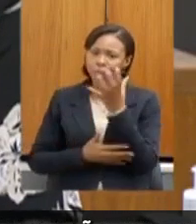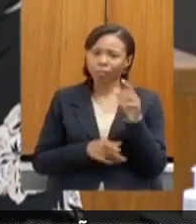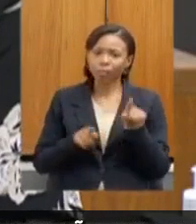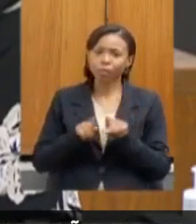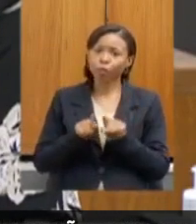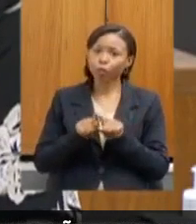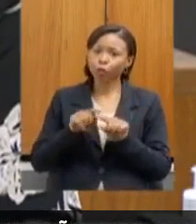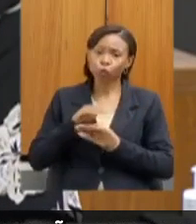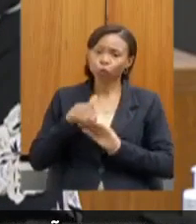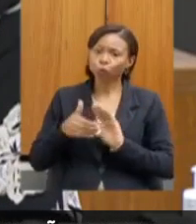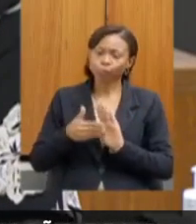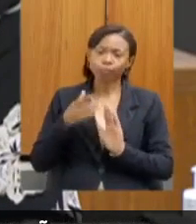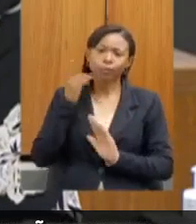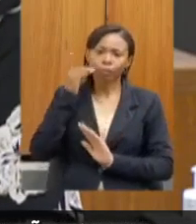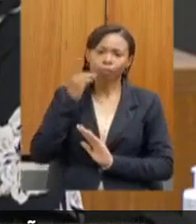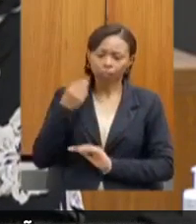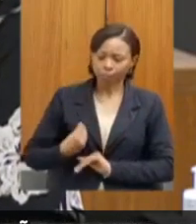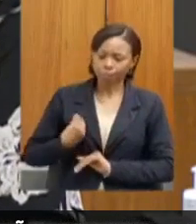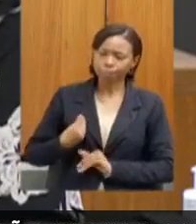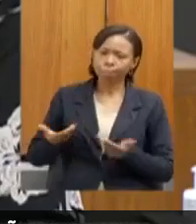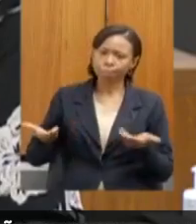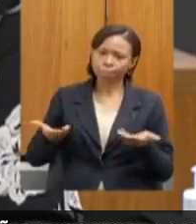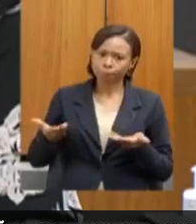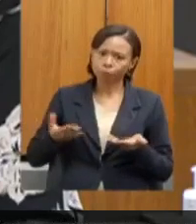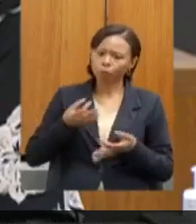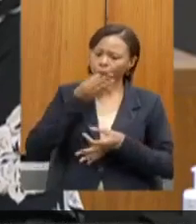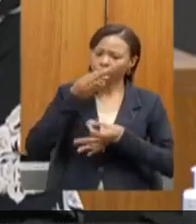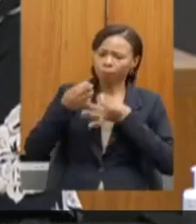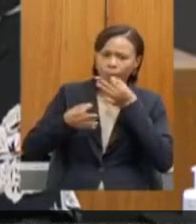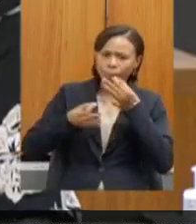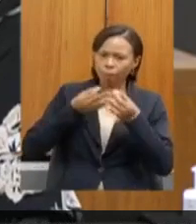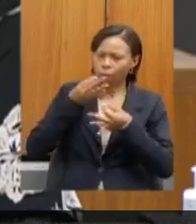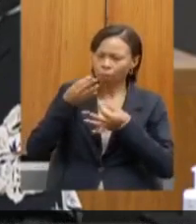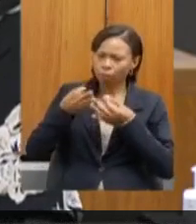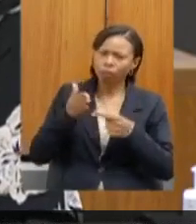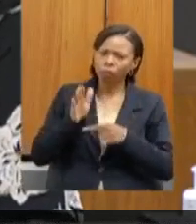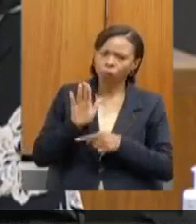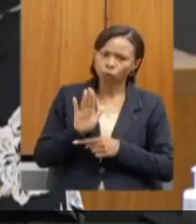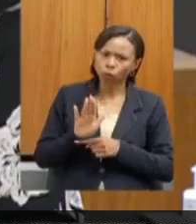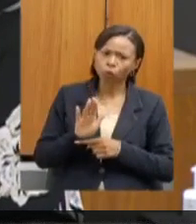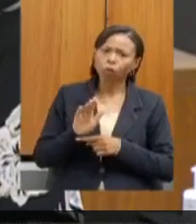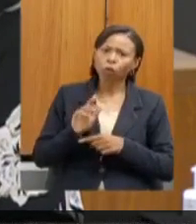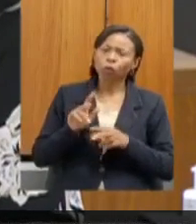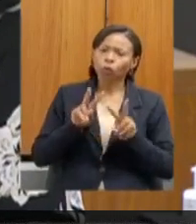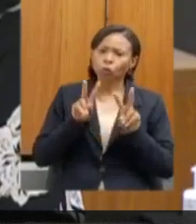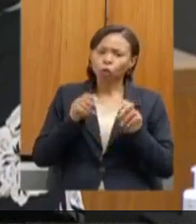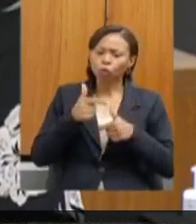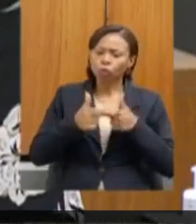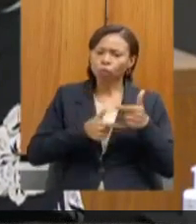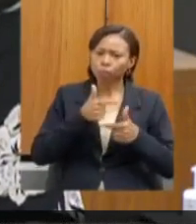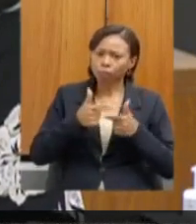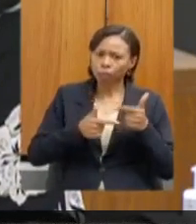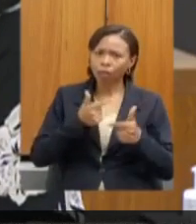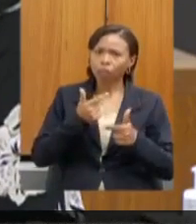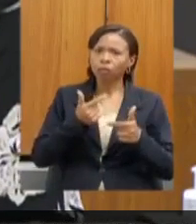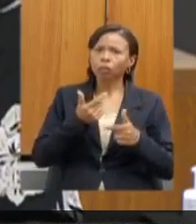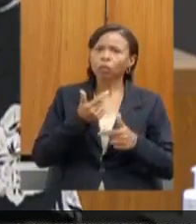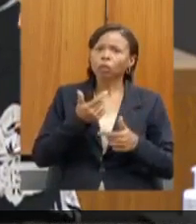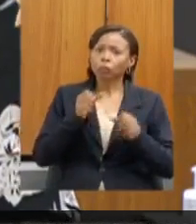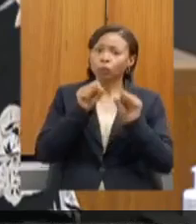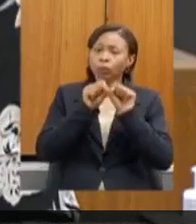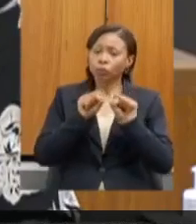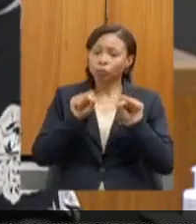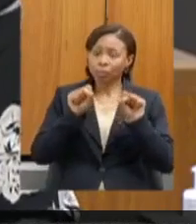hoje pelas relevantes contribuições que trouxeram as nossas atividades do Sistema Estadual de Meio Ambiente e Recursos Hídricos.